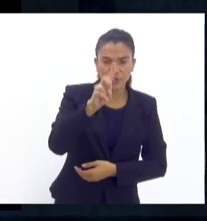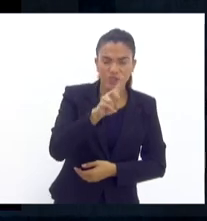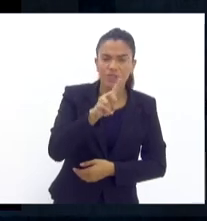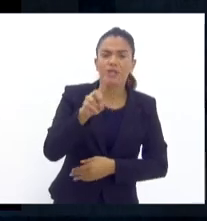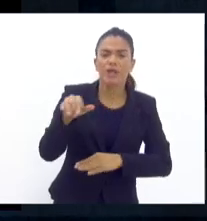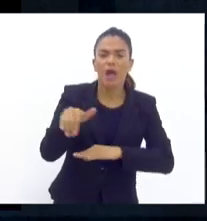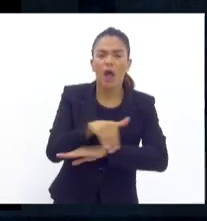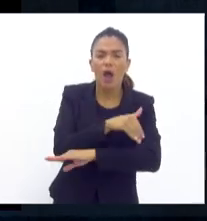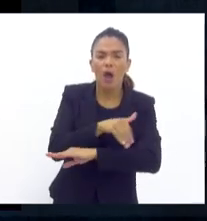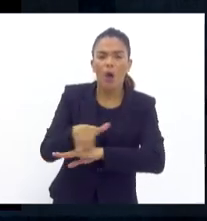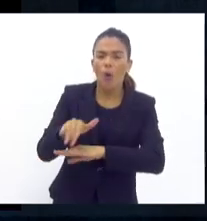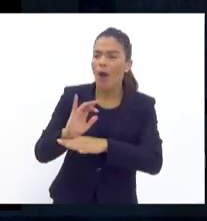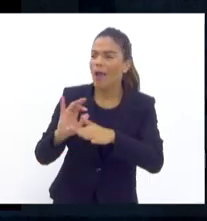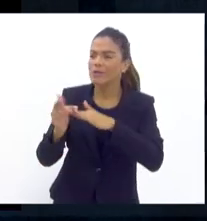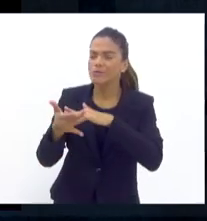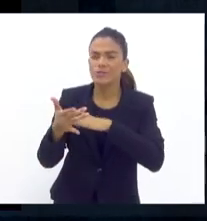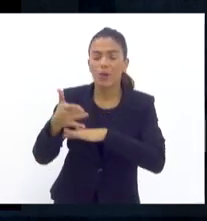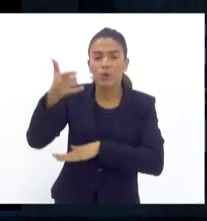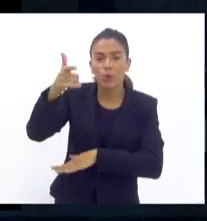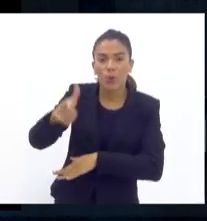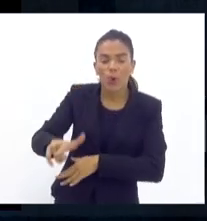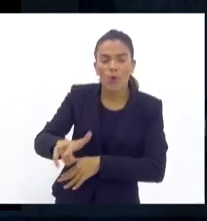meliante já nas redes sociais,